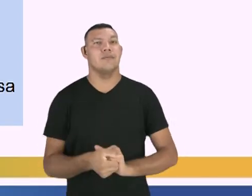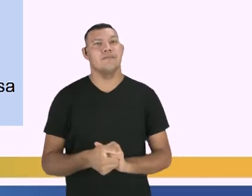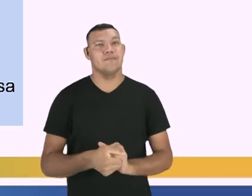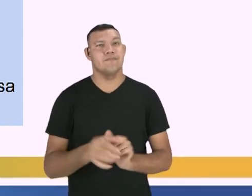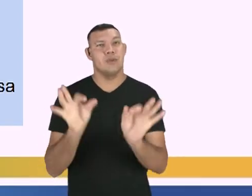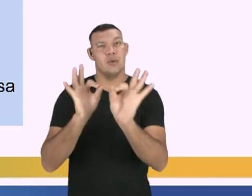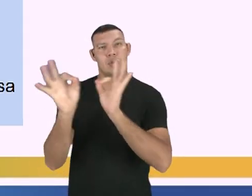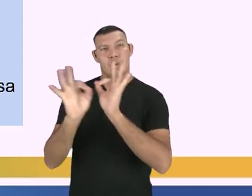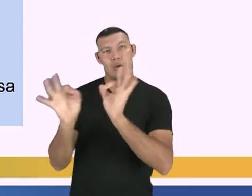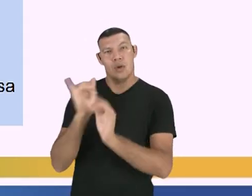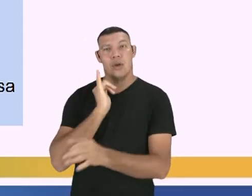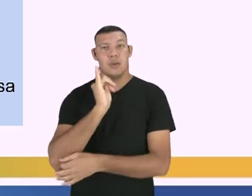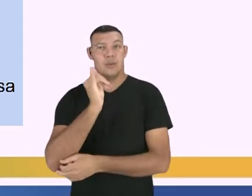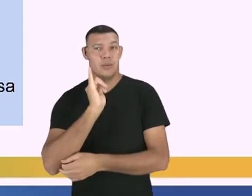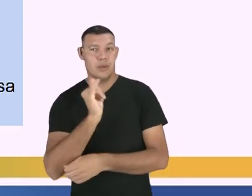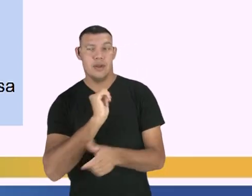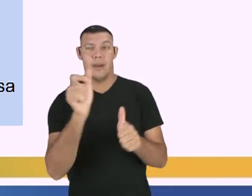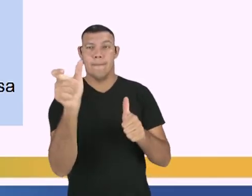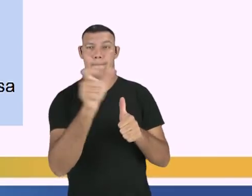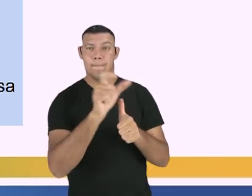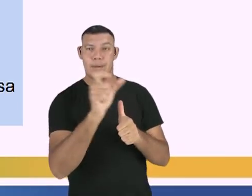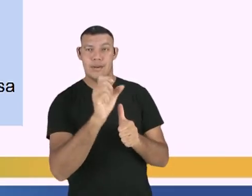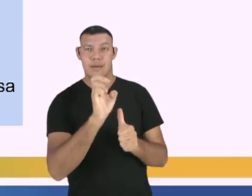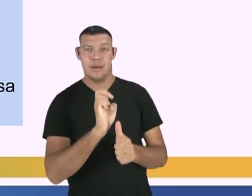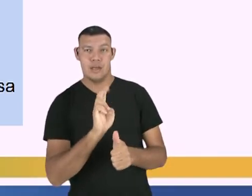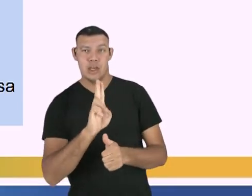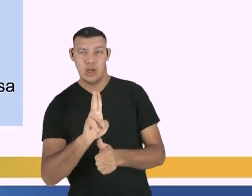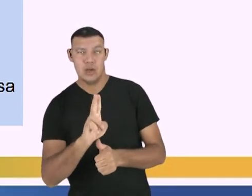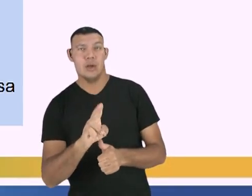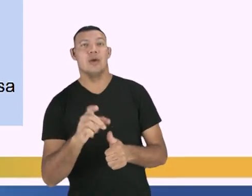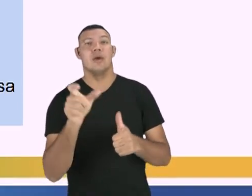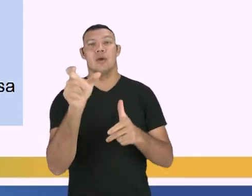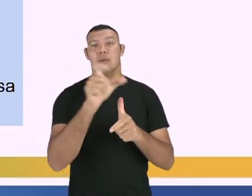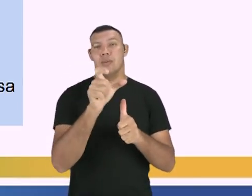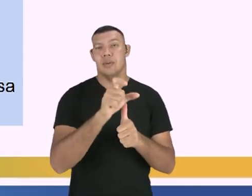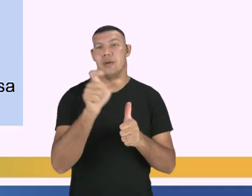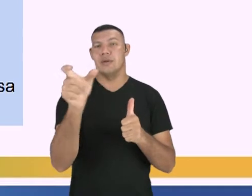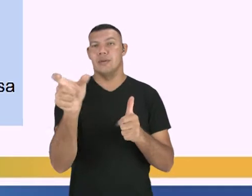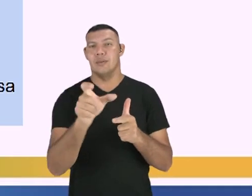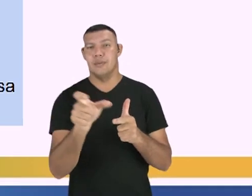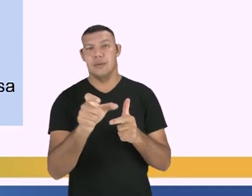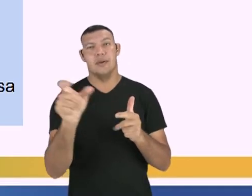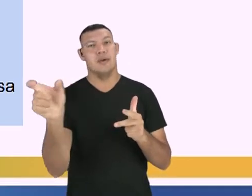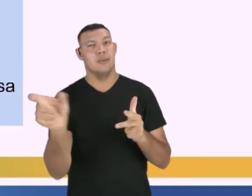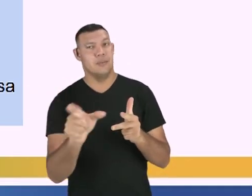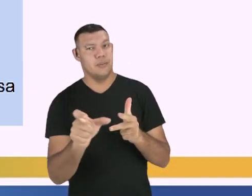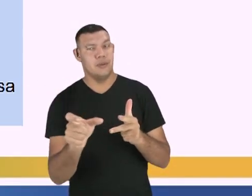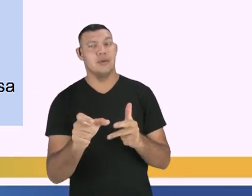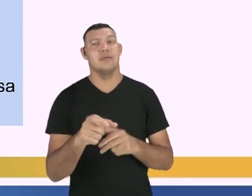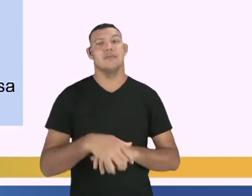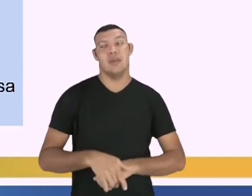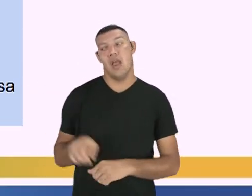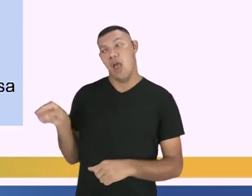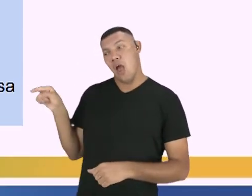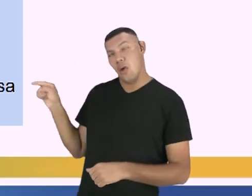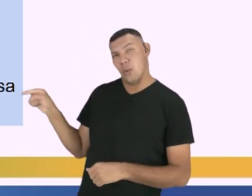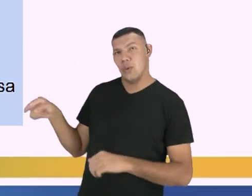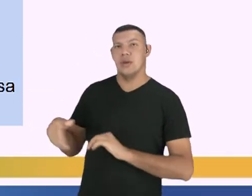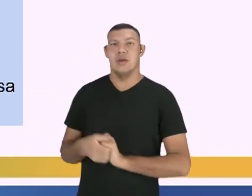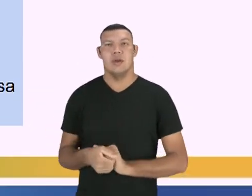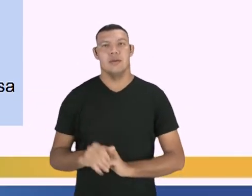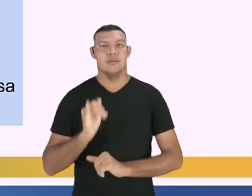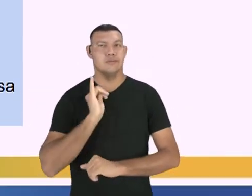e é o que nós falamos na aula anterior. Entra aí a escolha do narrador. Se eu vou ser um narrador personagem,